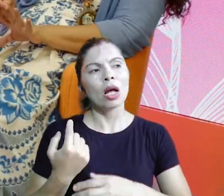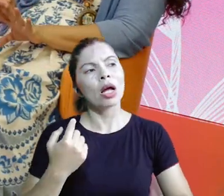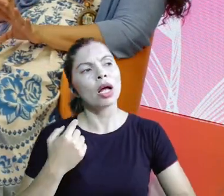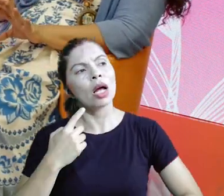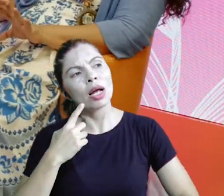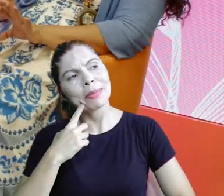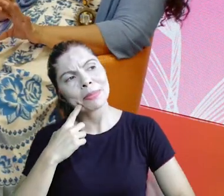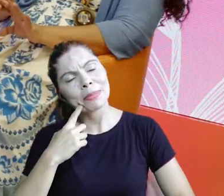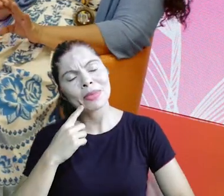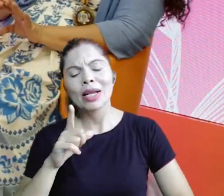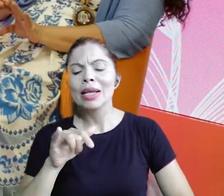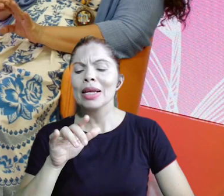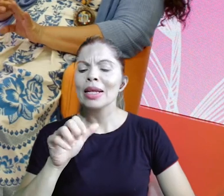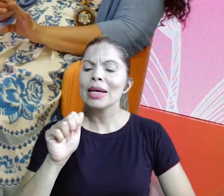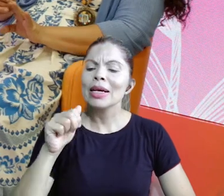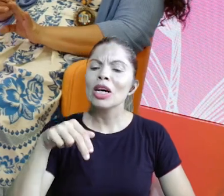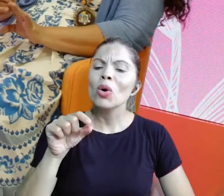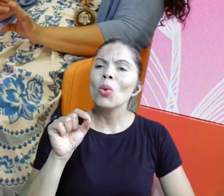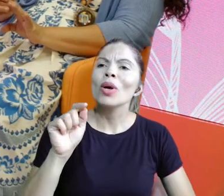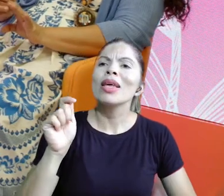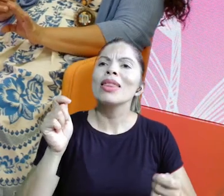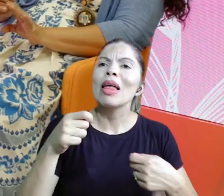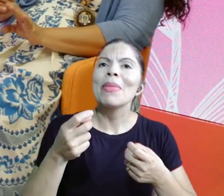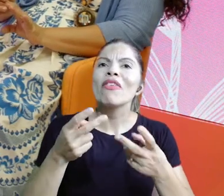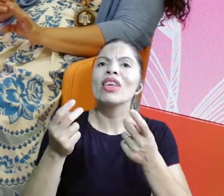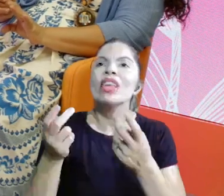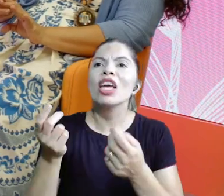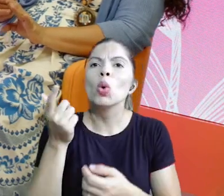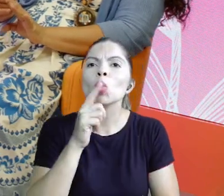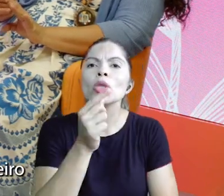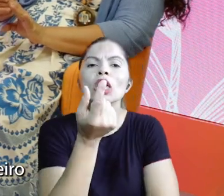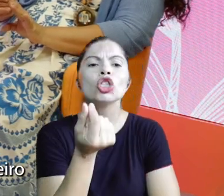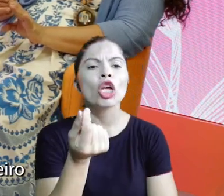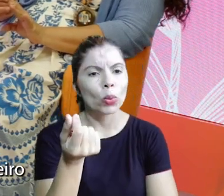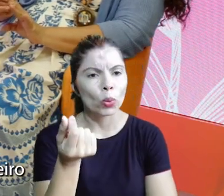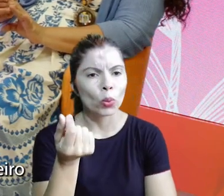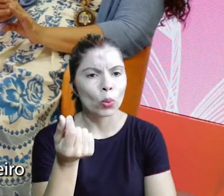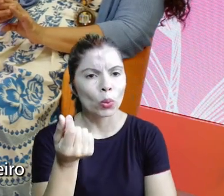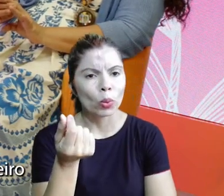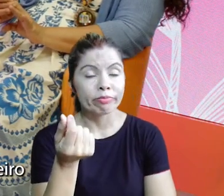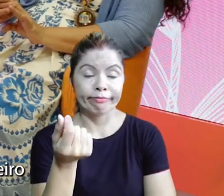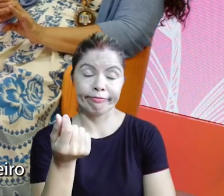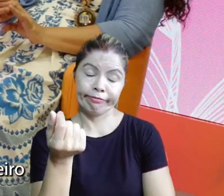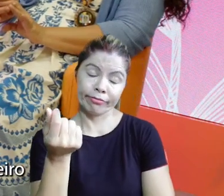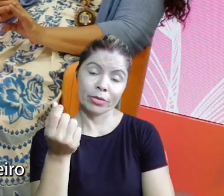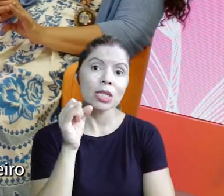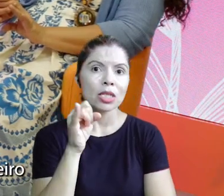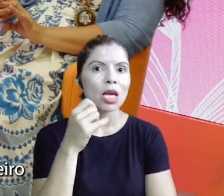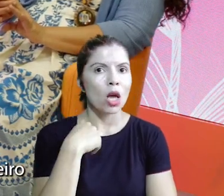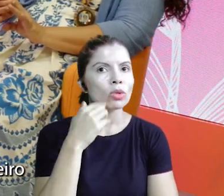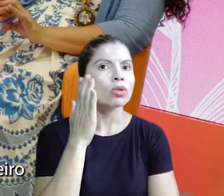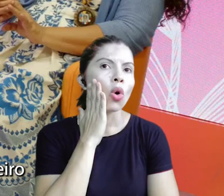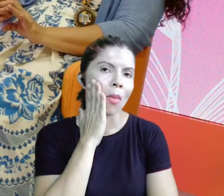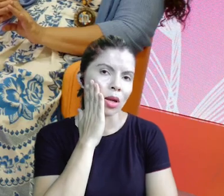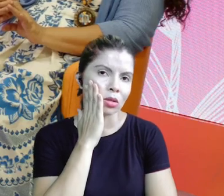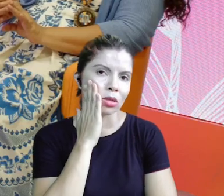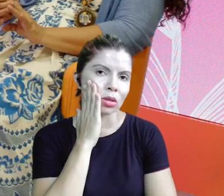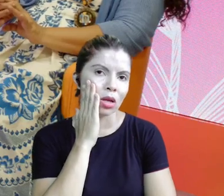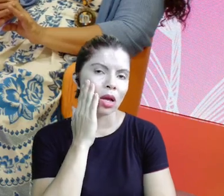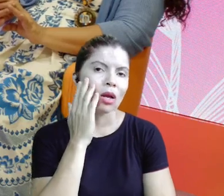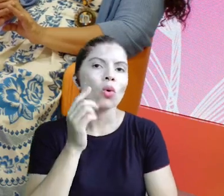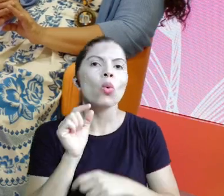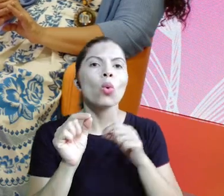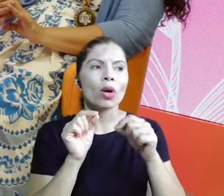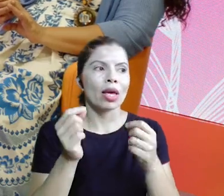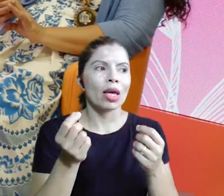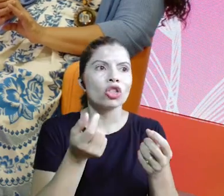Lília o que que dá para vender que está dando dinheiro aí o eu respondo se eu soubesse o que está dando dinheiro eu